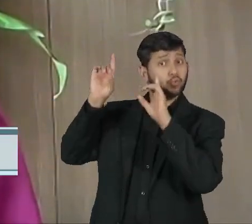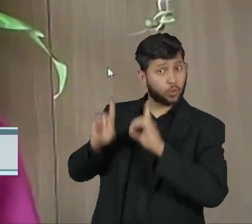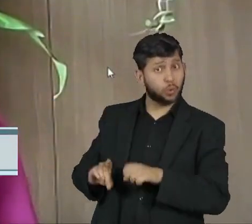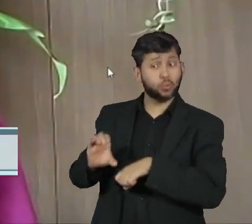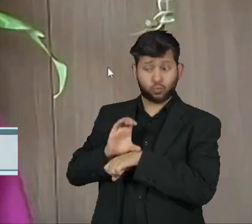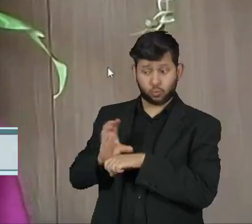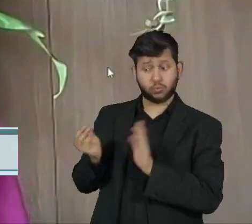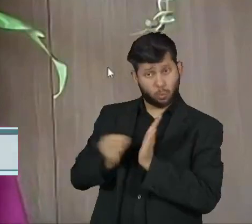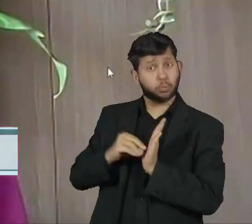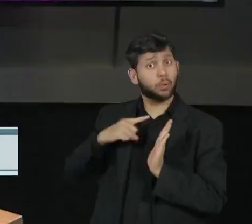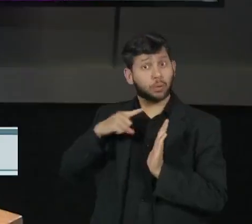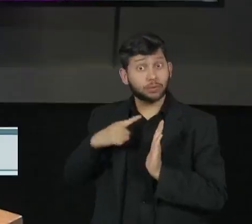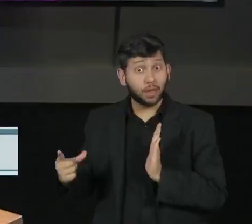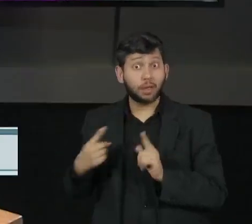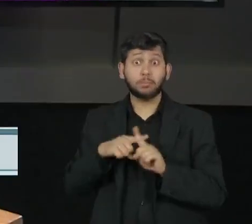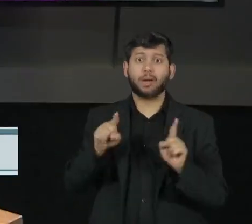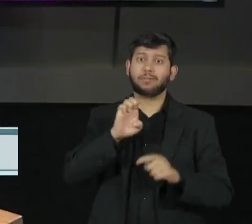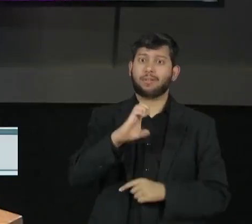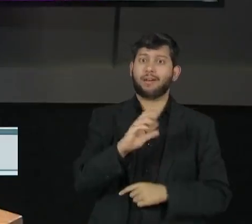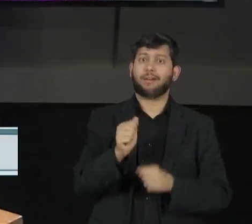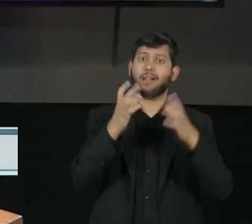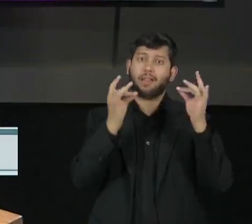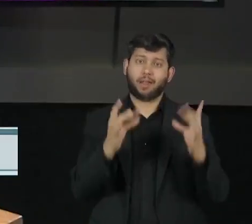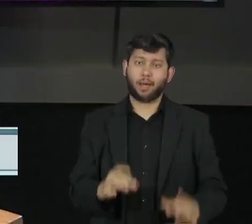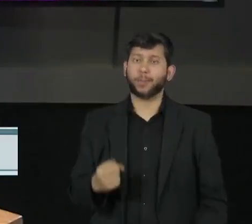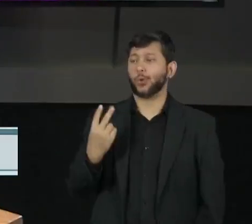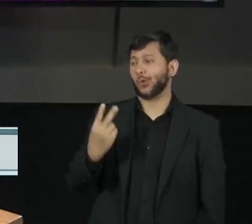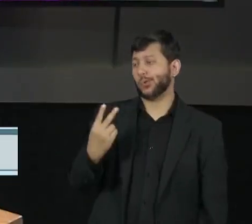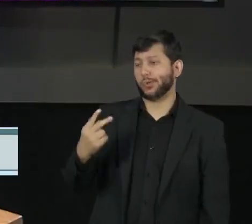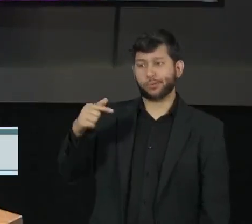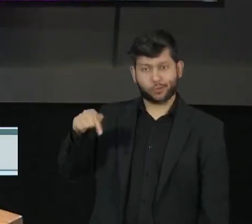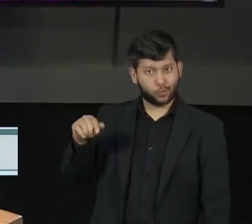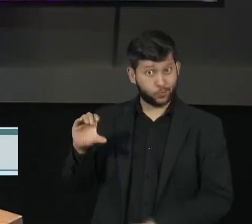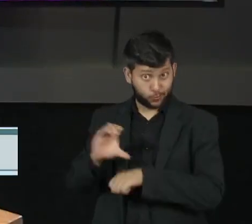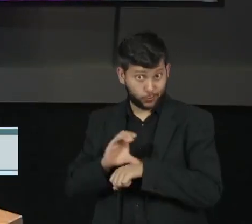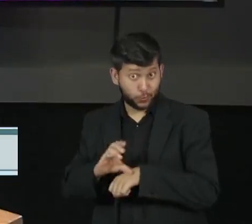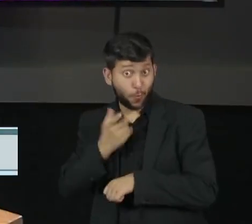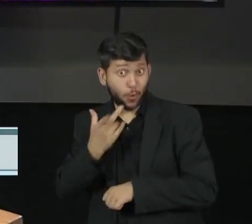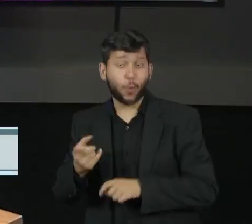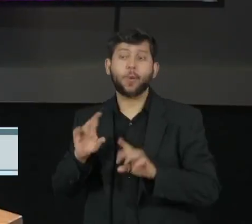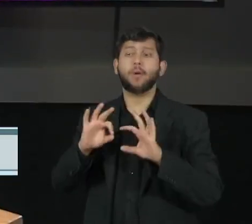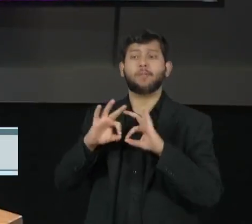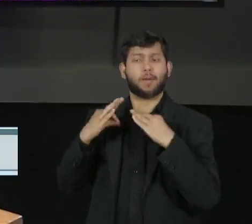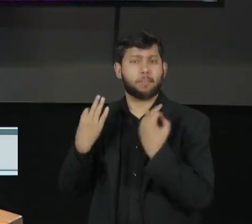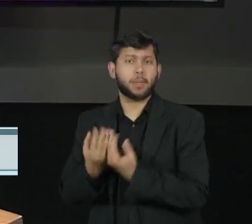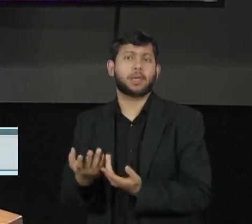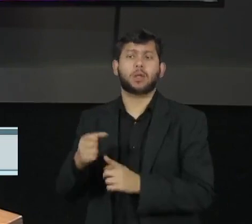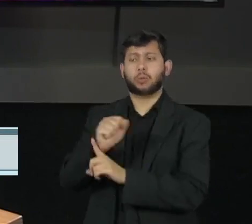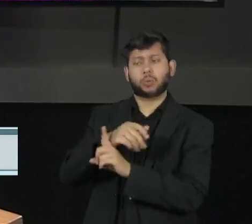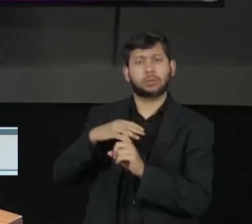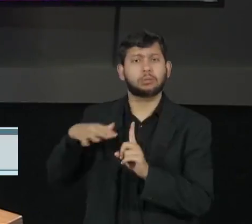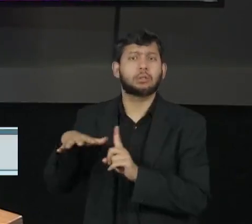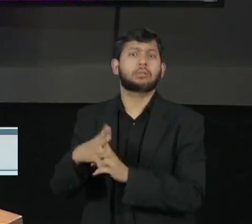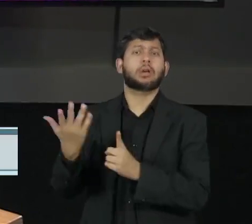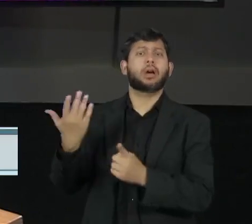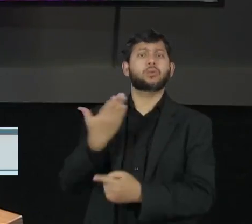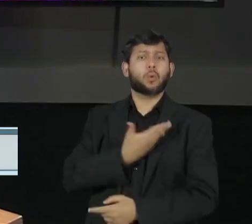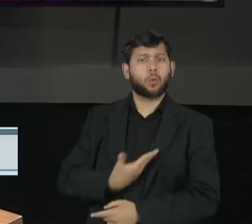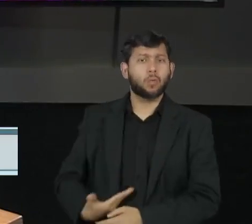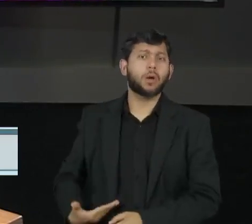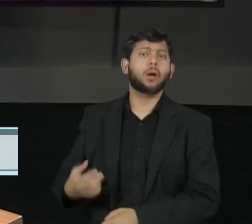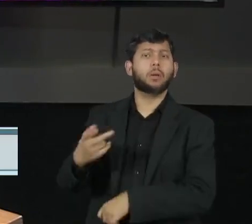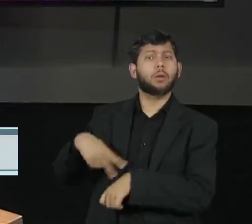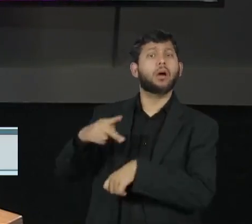na nossa Constituição Federal. No artigo 227, que determina que é dever da família, da sociedade, do Estado,